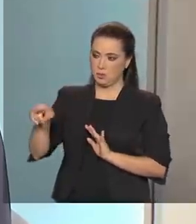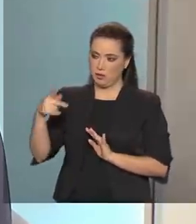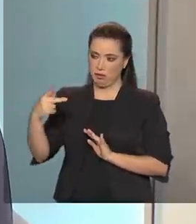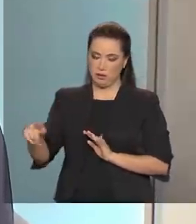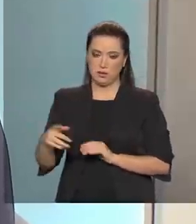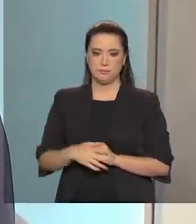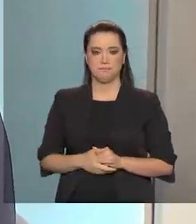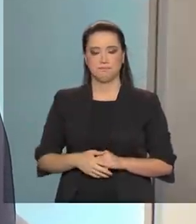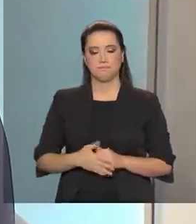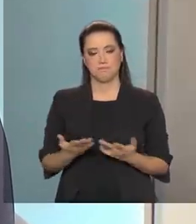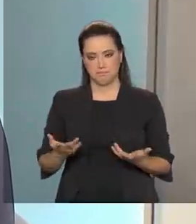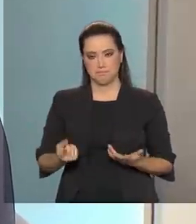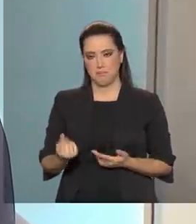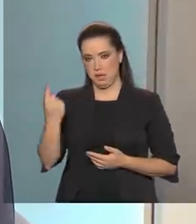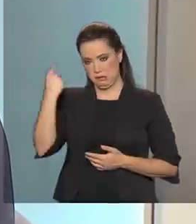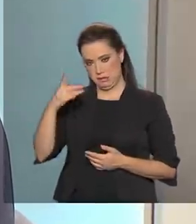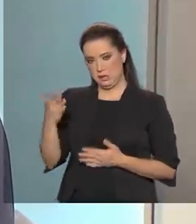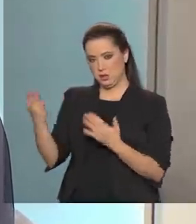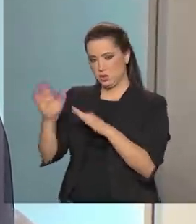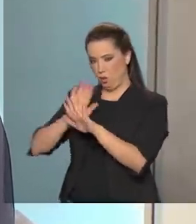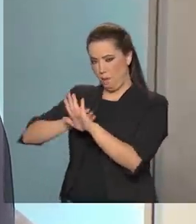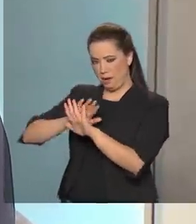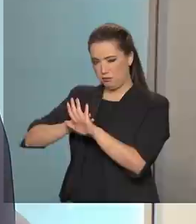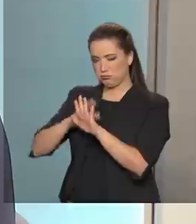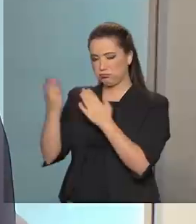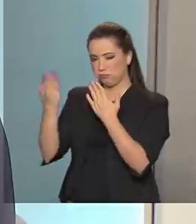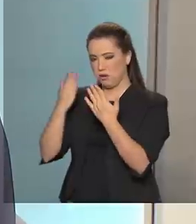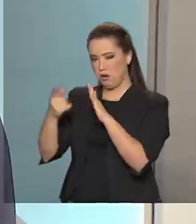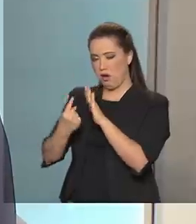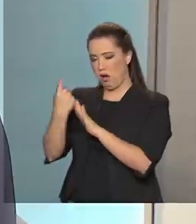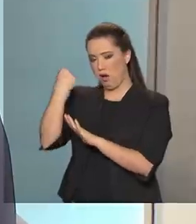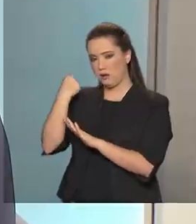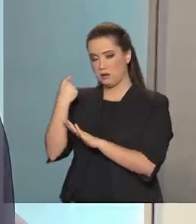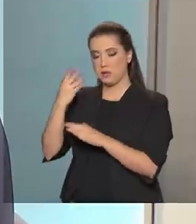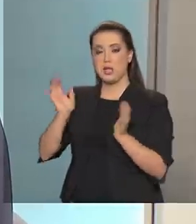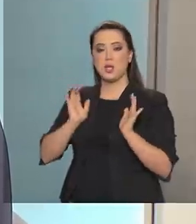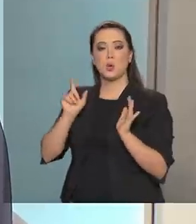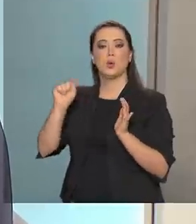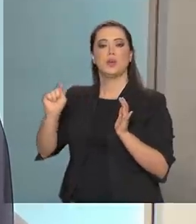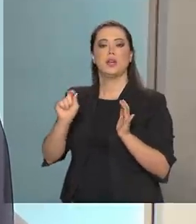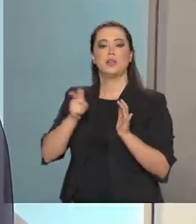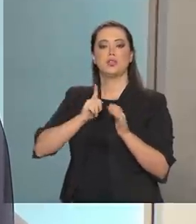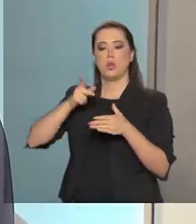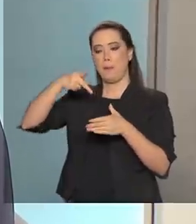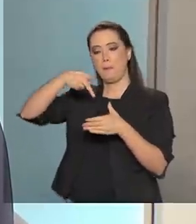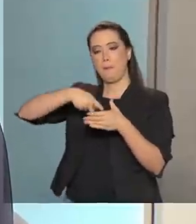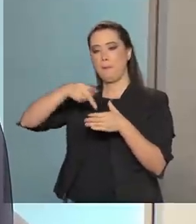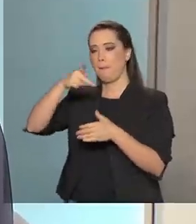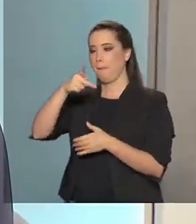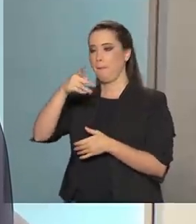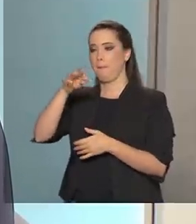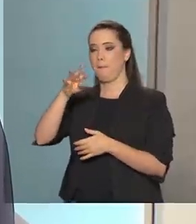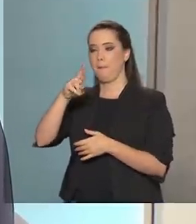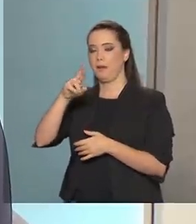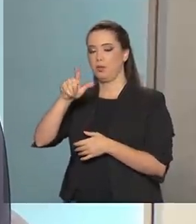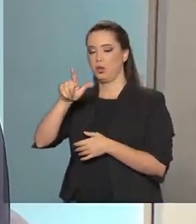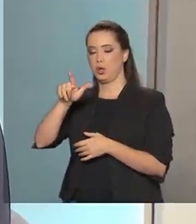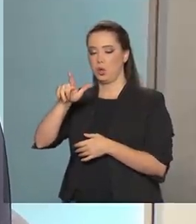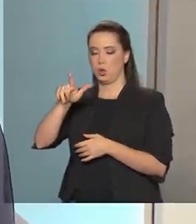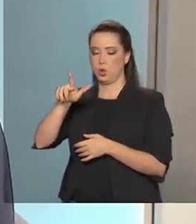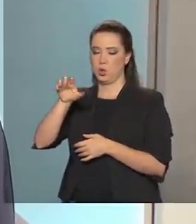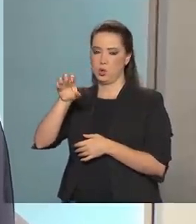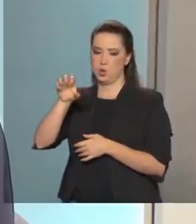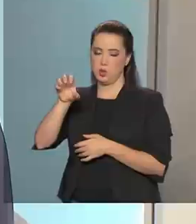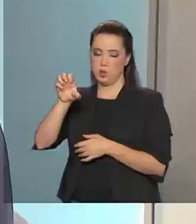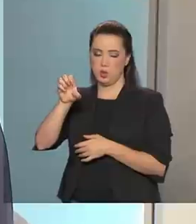petróleo como uma grande riqueza, no século XXI, hoje nós dizemos que dados são o novo